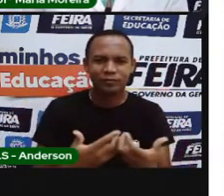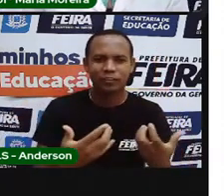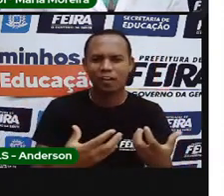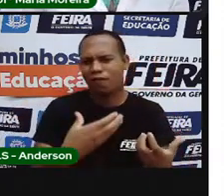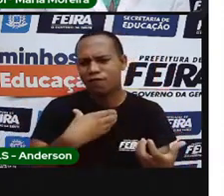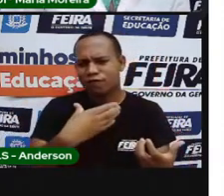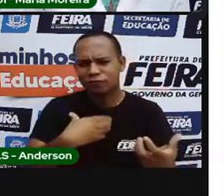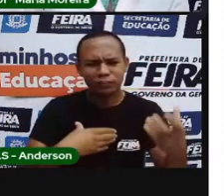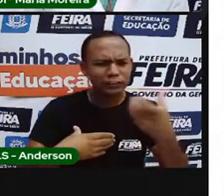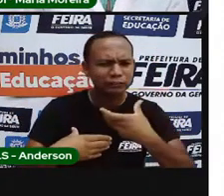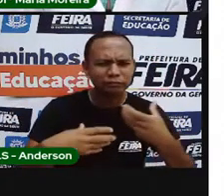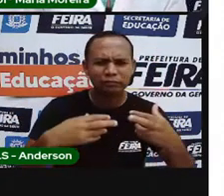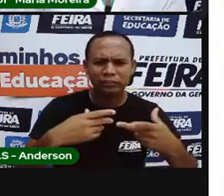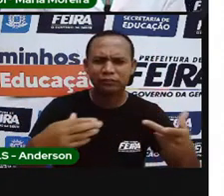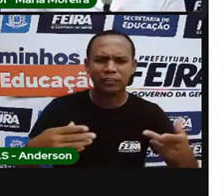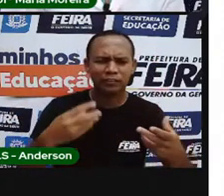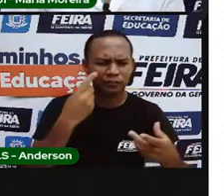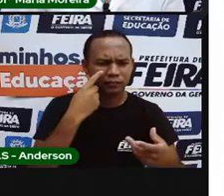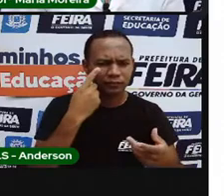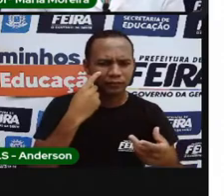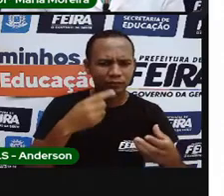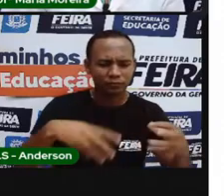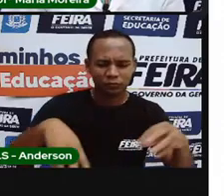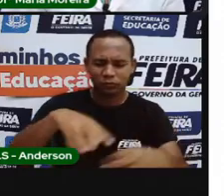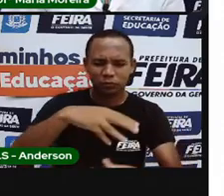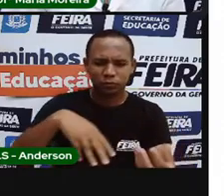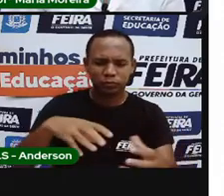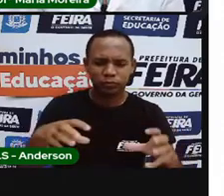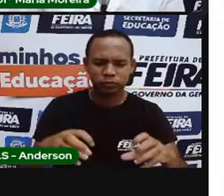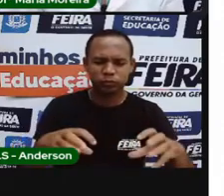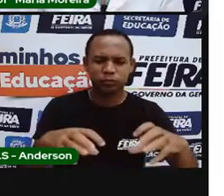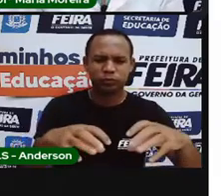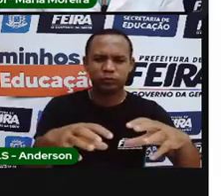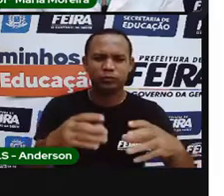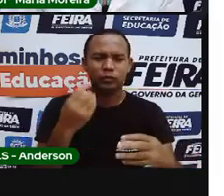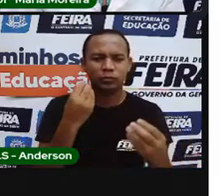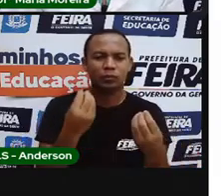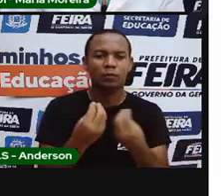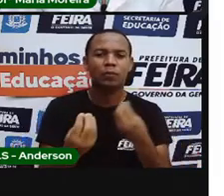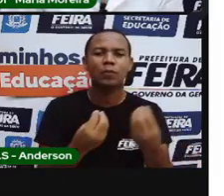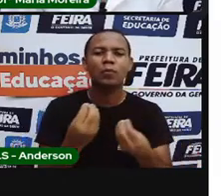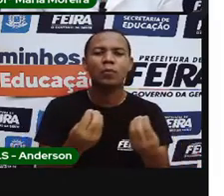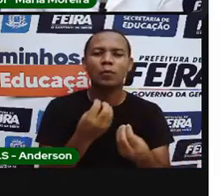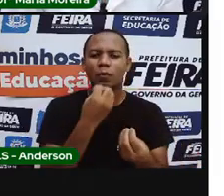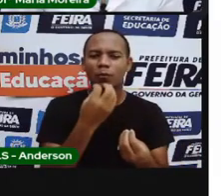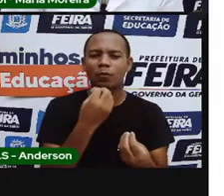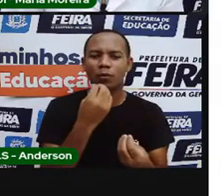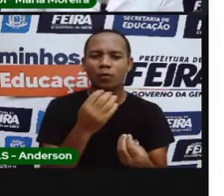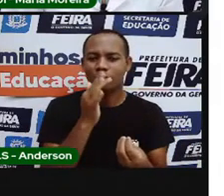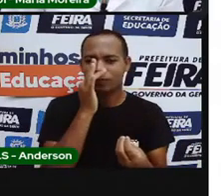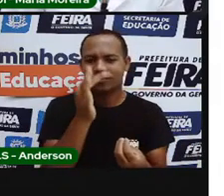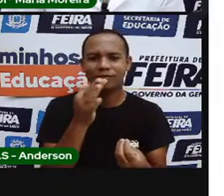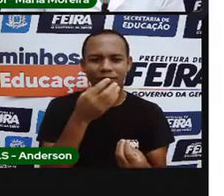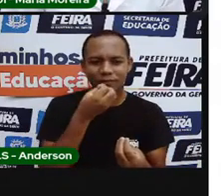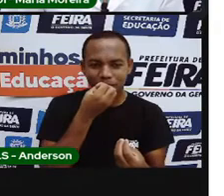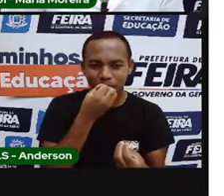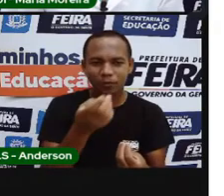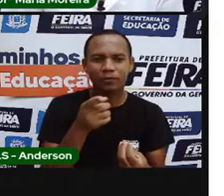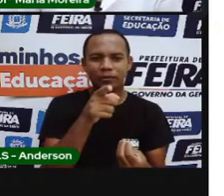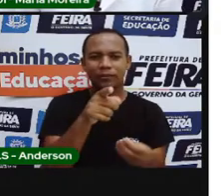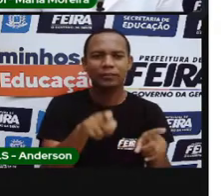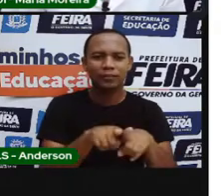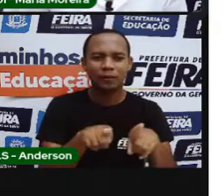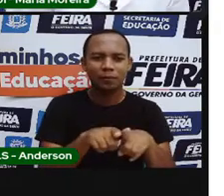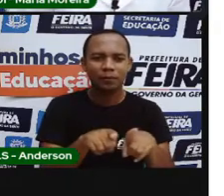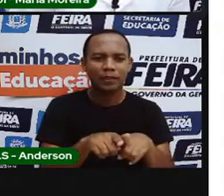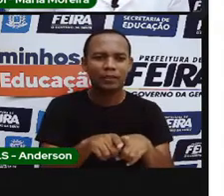antes de lá para eu entrar aqui com vocês, essa questão da compostagem. E que também vai servir lá na... Lembra que a Pró falou com vocês? De solo